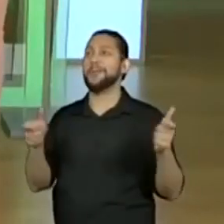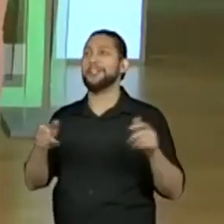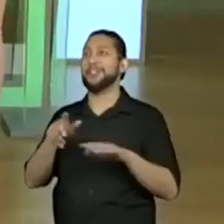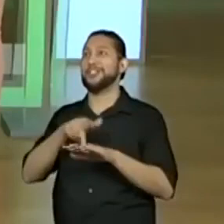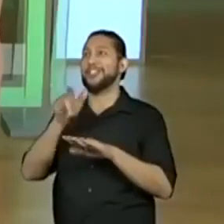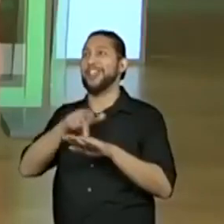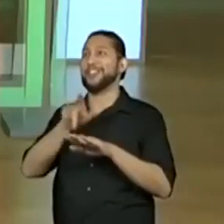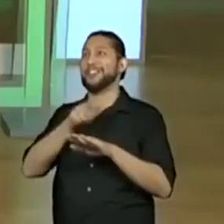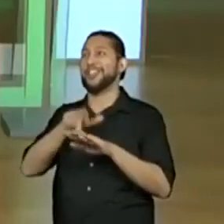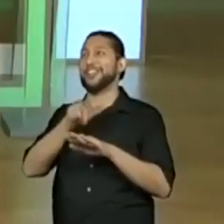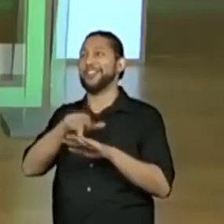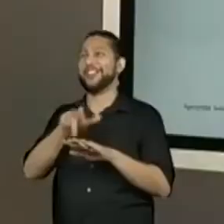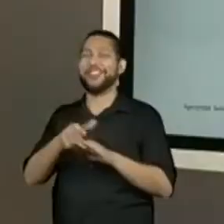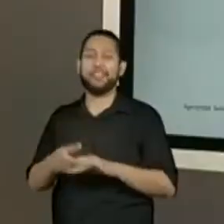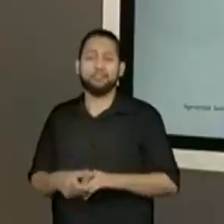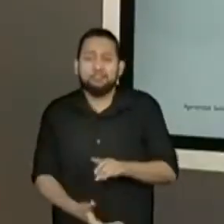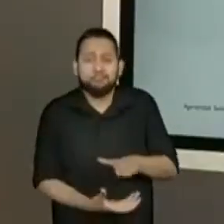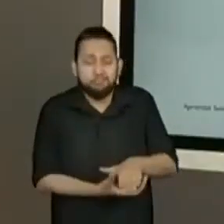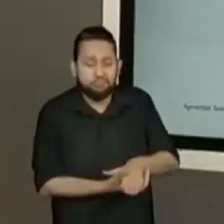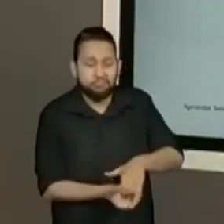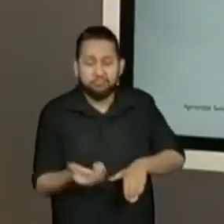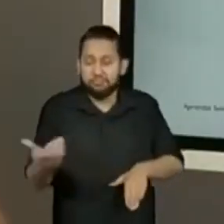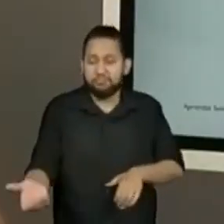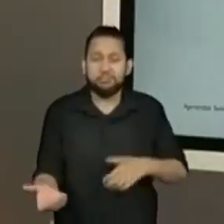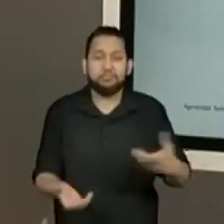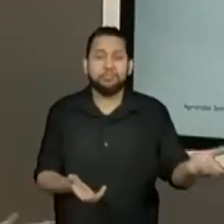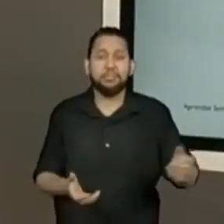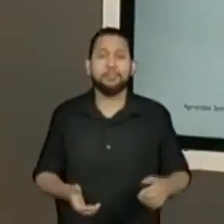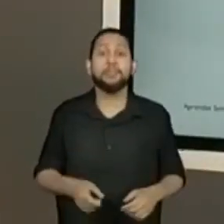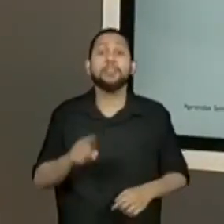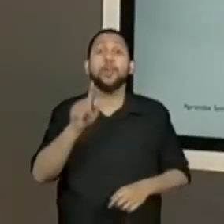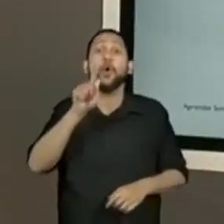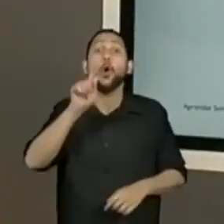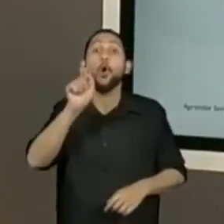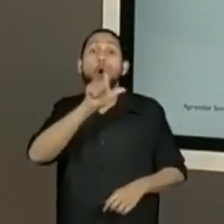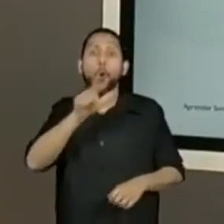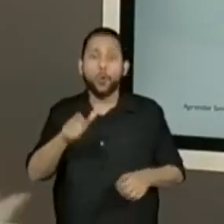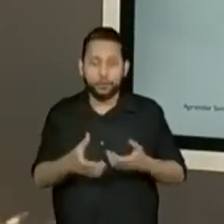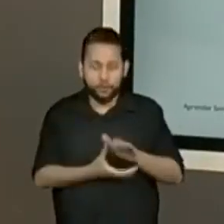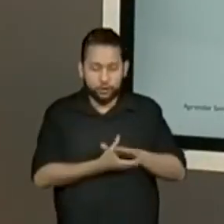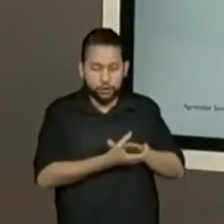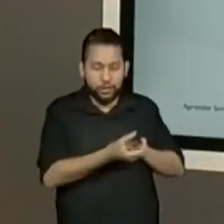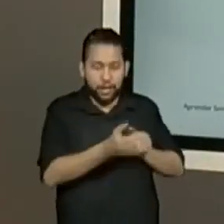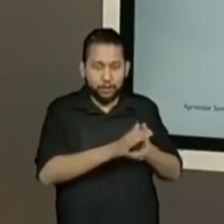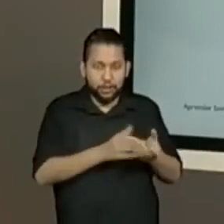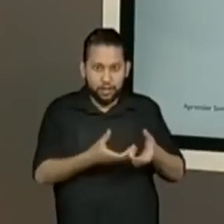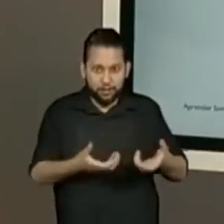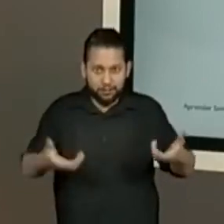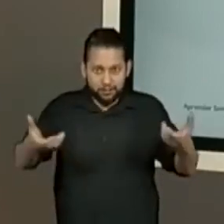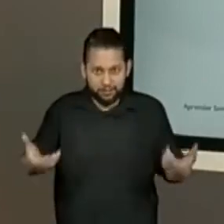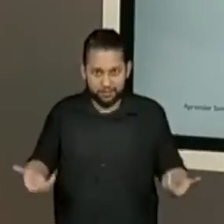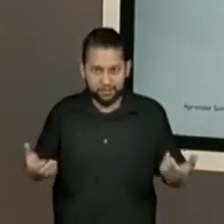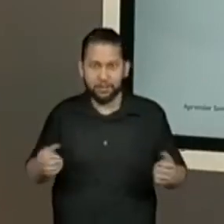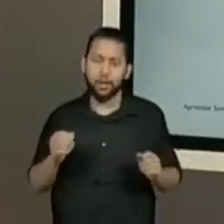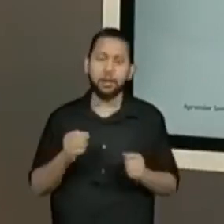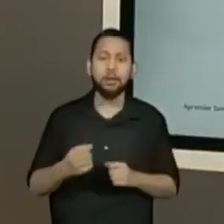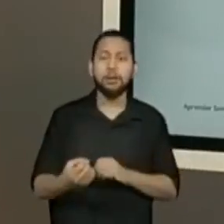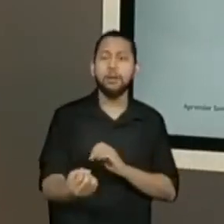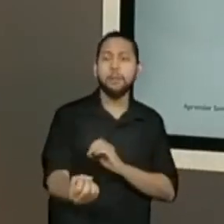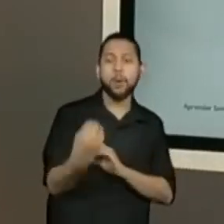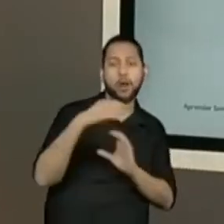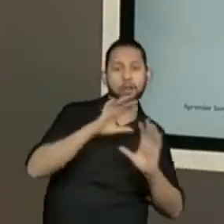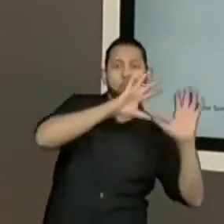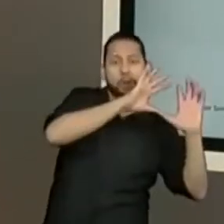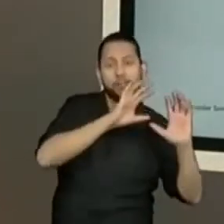Rapidinho a gente tira do pé. Chinelo é bom para fazer golzinho, chinelo é bom para brincar de pique e bandeira, chinelo é bom para tudo,